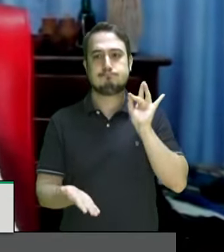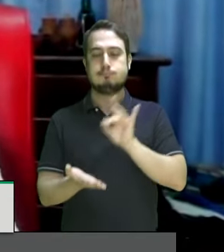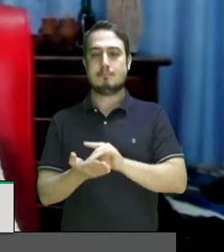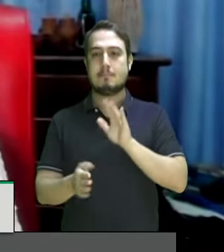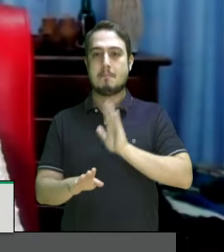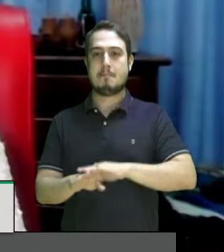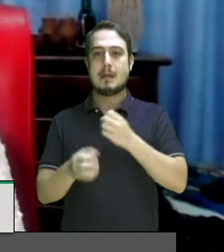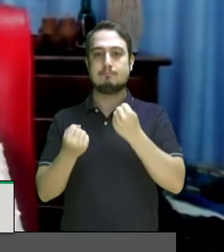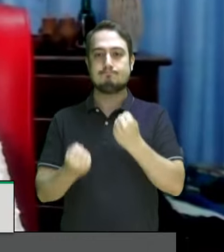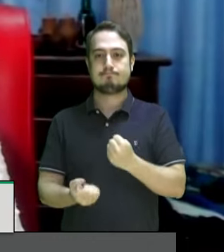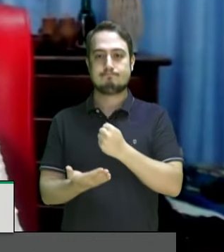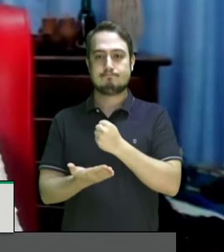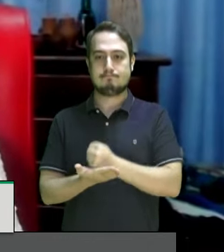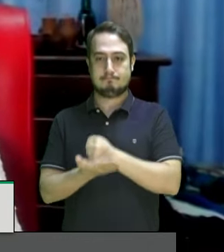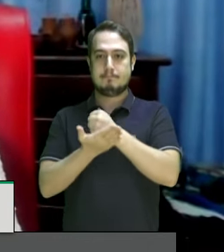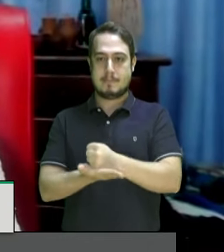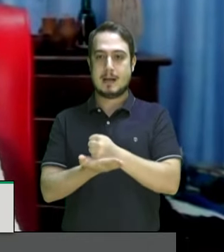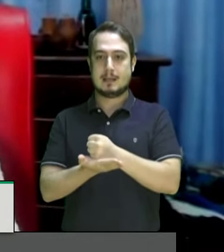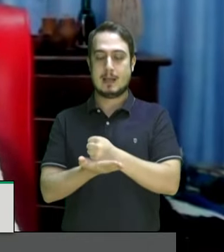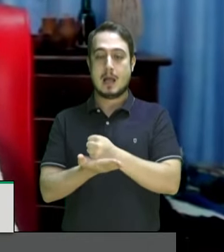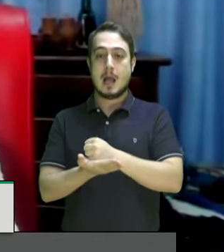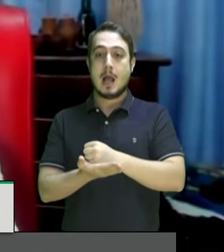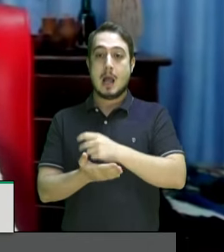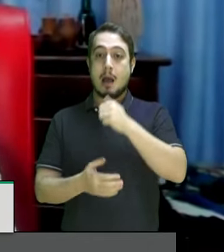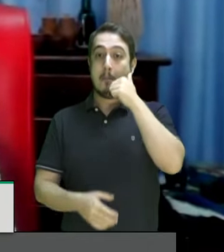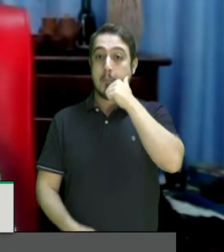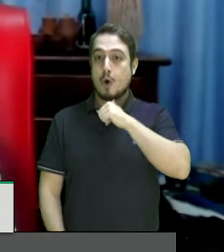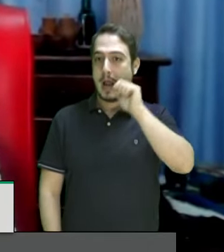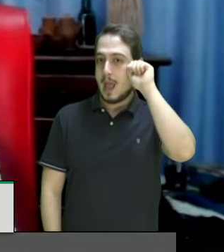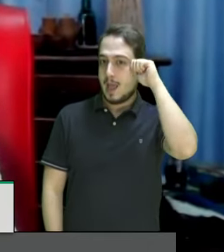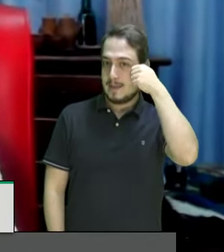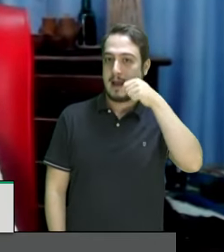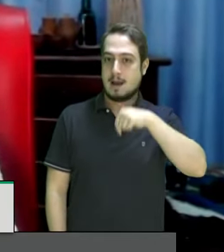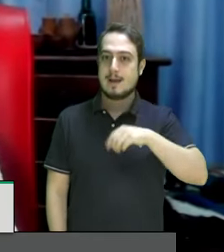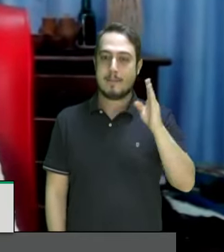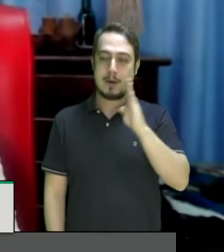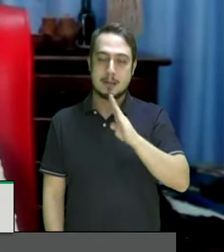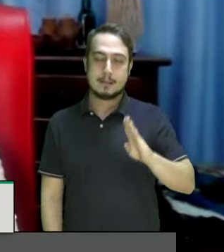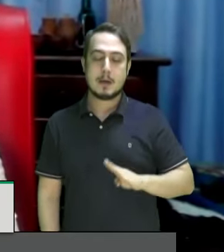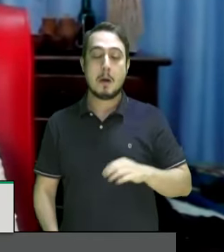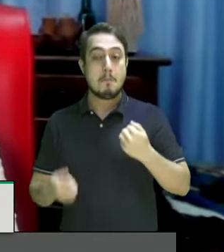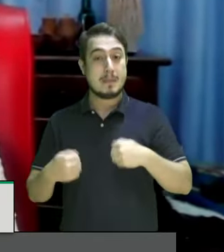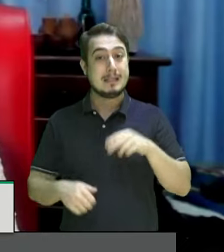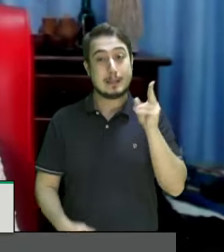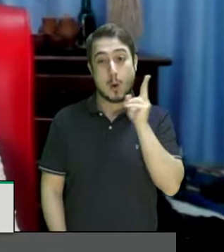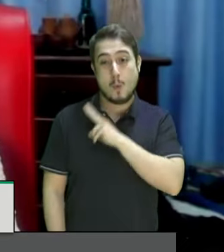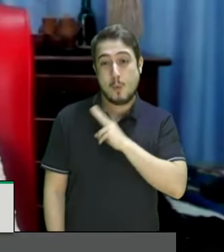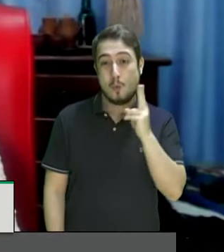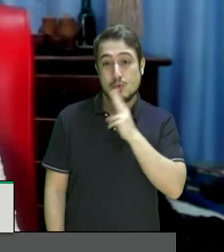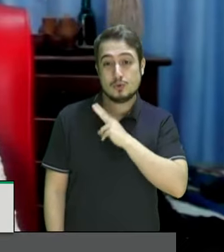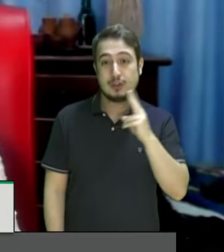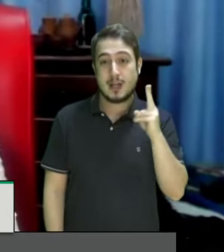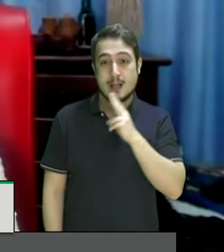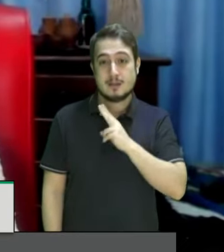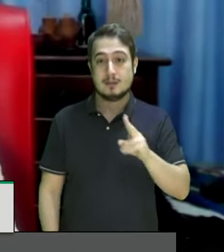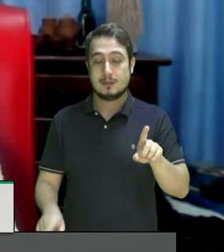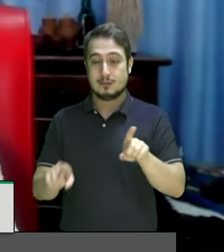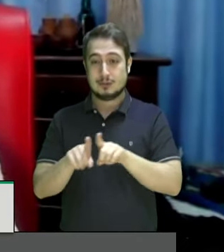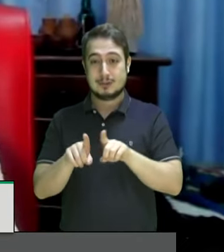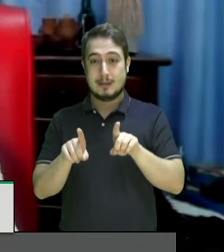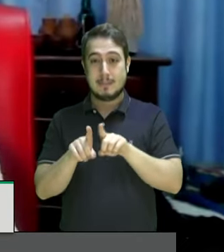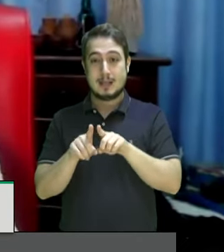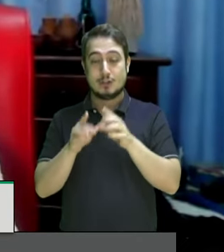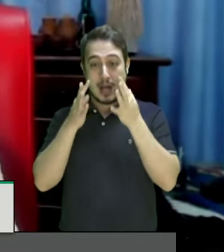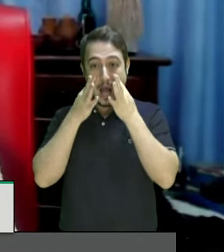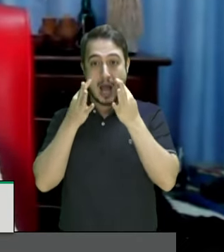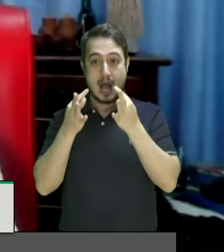concreta as mulheres negras nesse país precisa urgentemente de um recorte